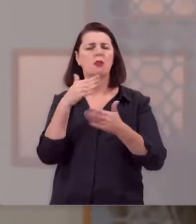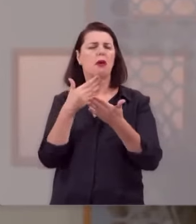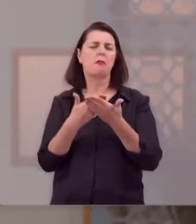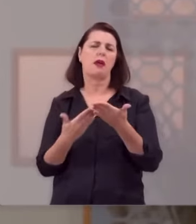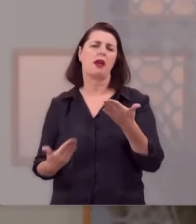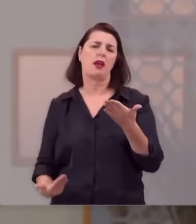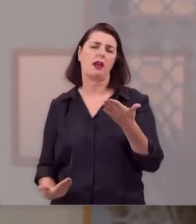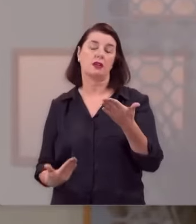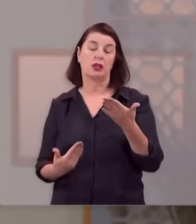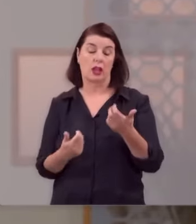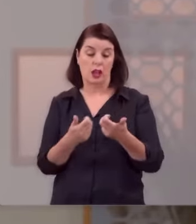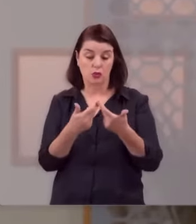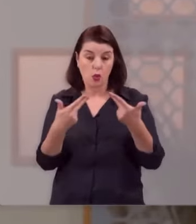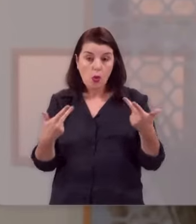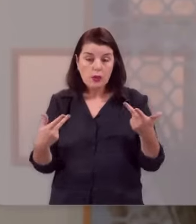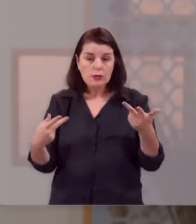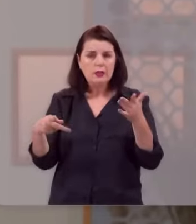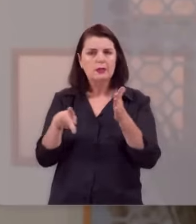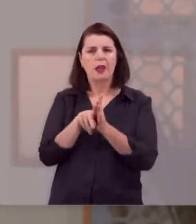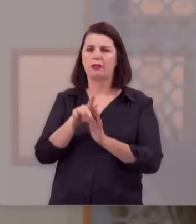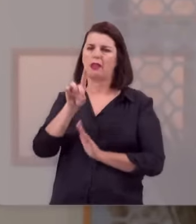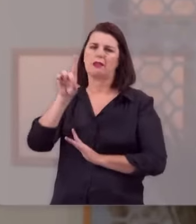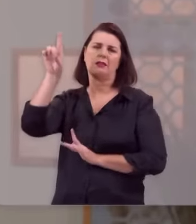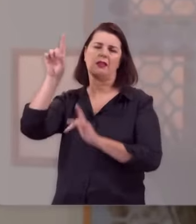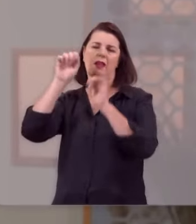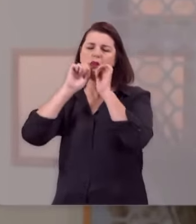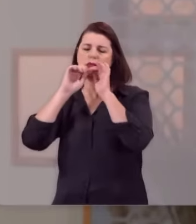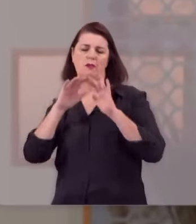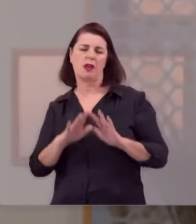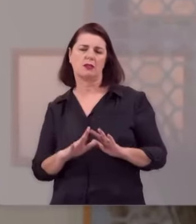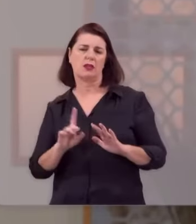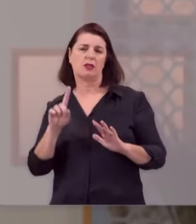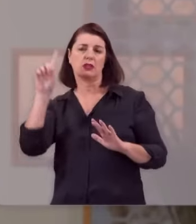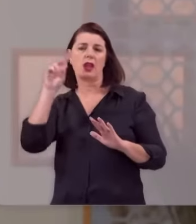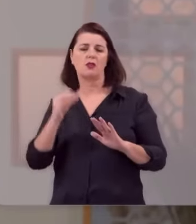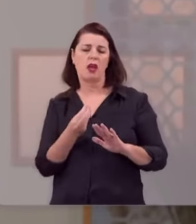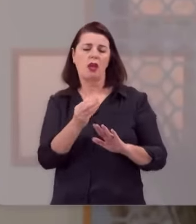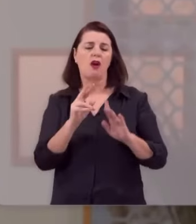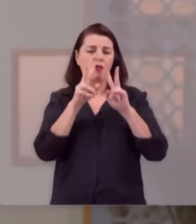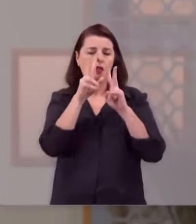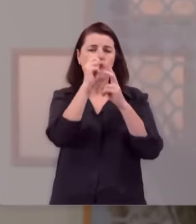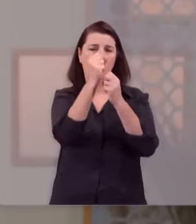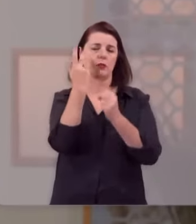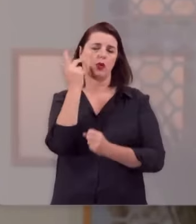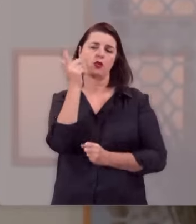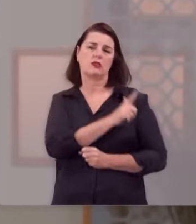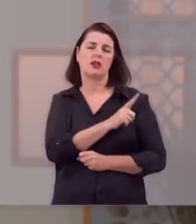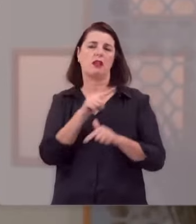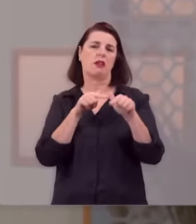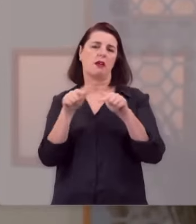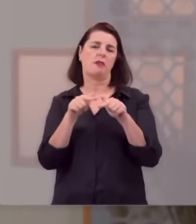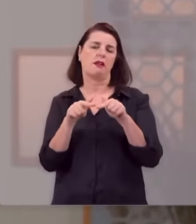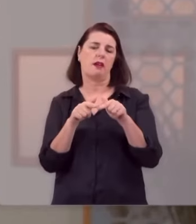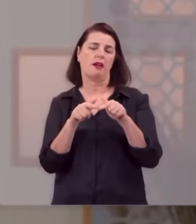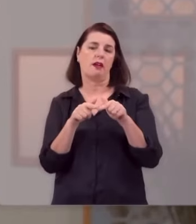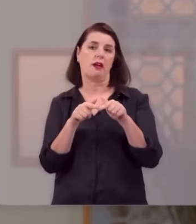que os bens são dádiva de Deus. É Deus quem fortalece as nossas mãos para adquirirmos riquezas, mas nunca ponha